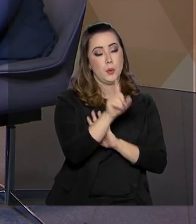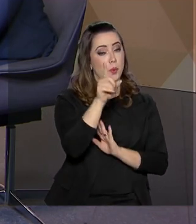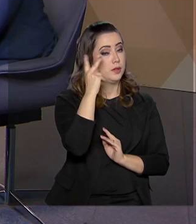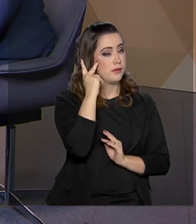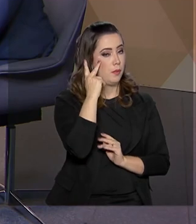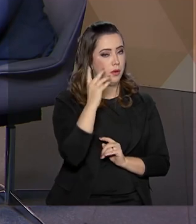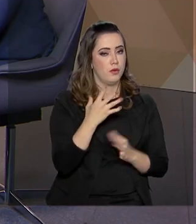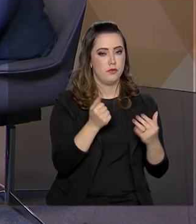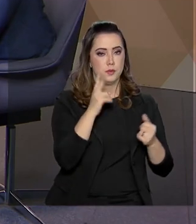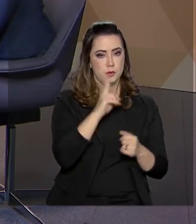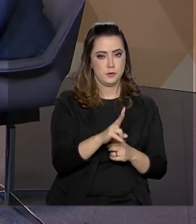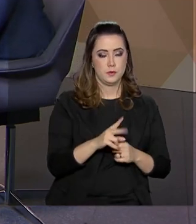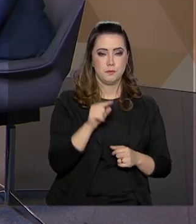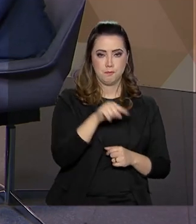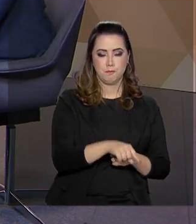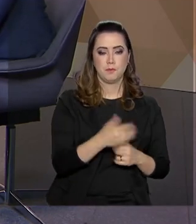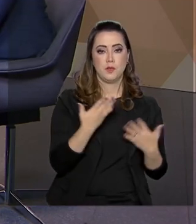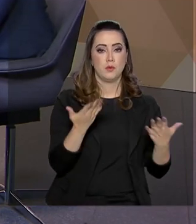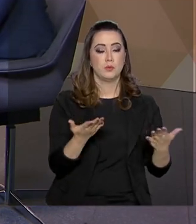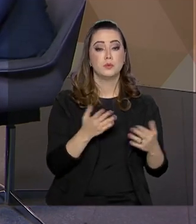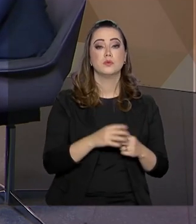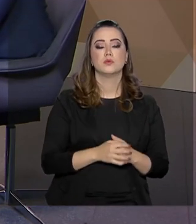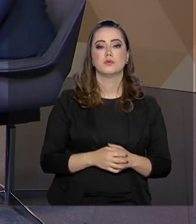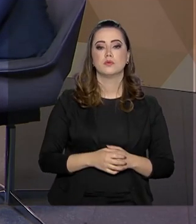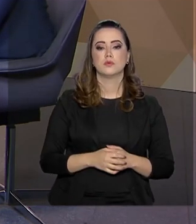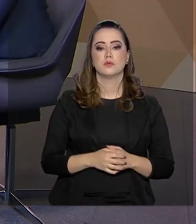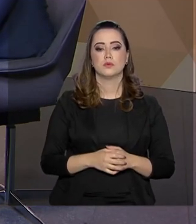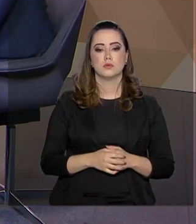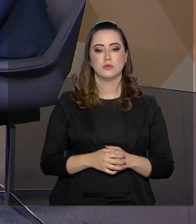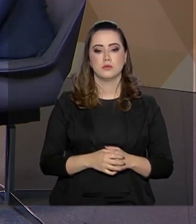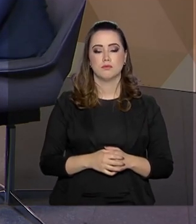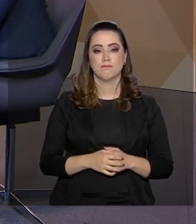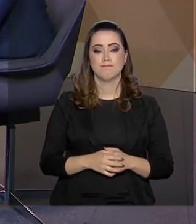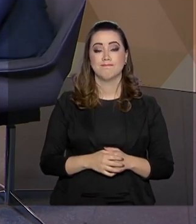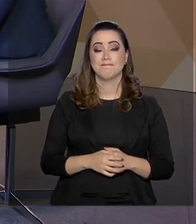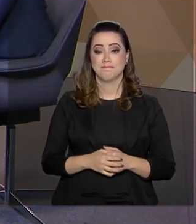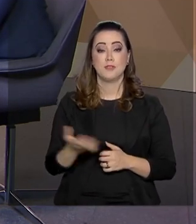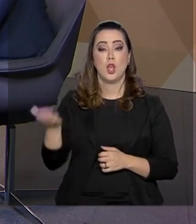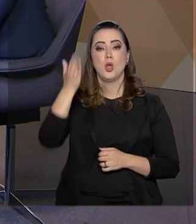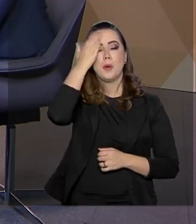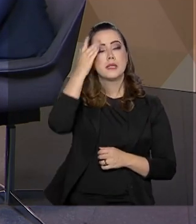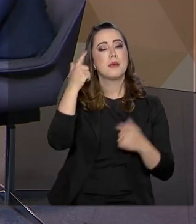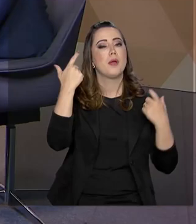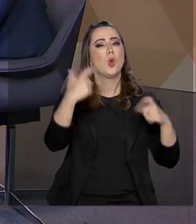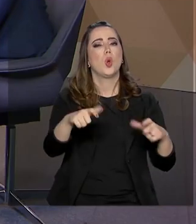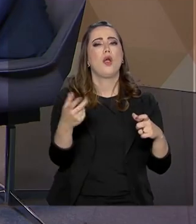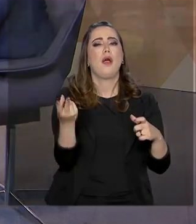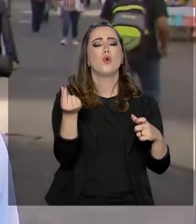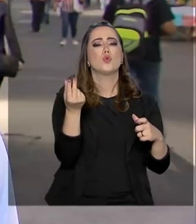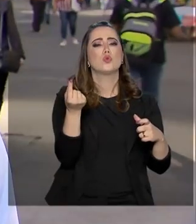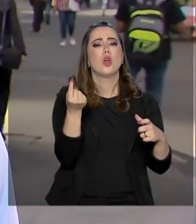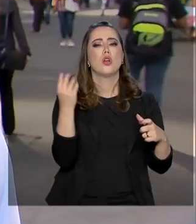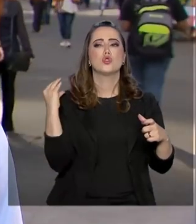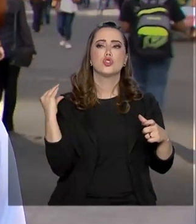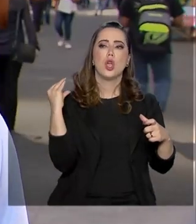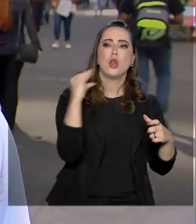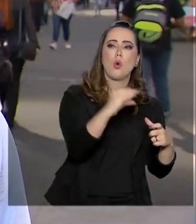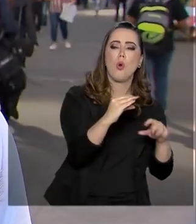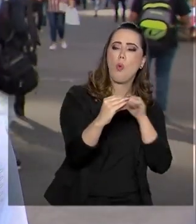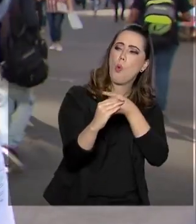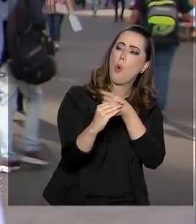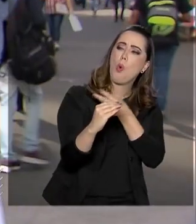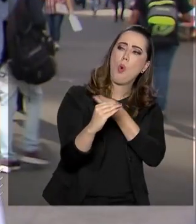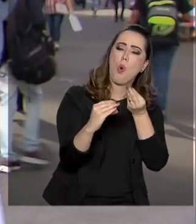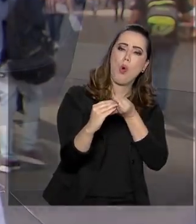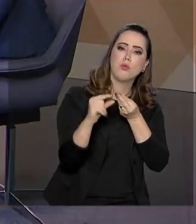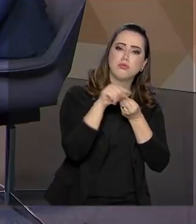de São Paulo. Vamos ver aqui na nossa Eu gostaria, na verdade, de saber de onde vem e para onde vai a verba do FNDE.